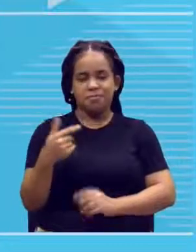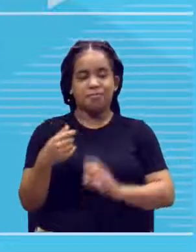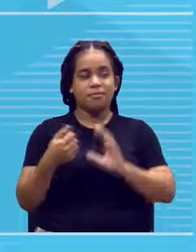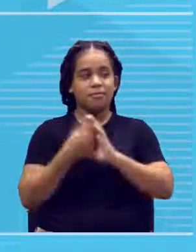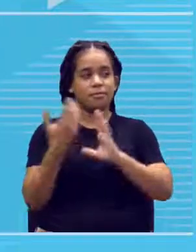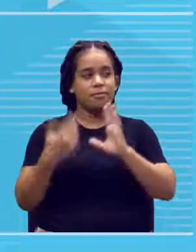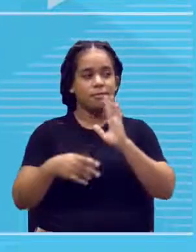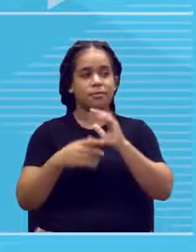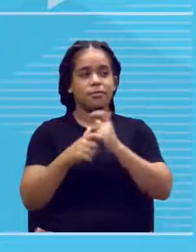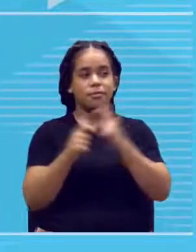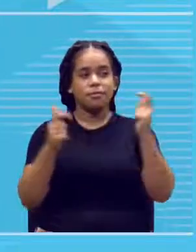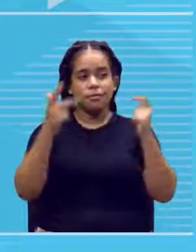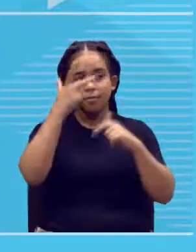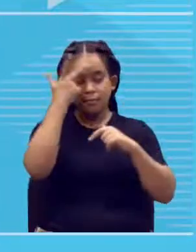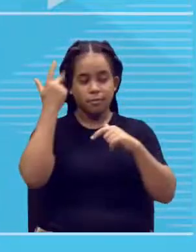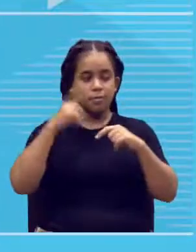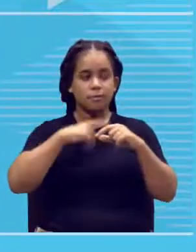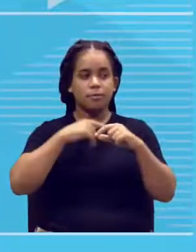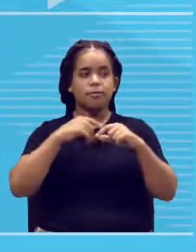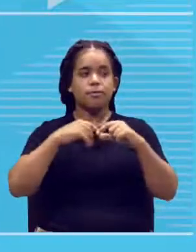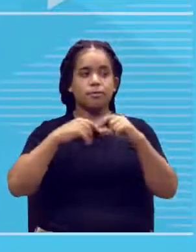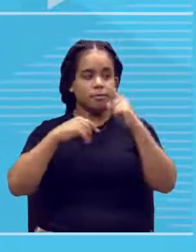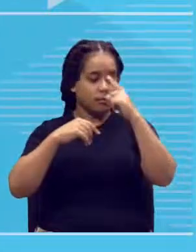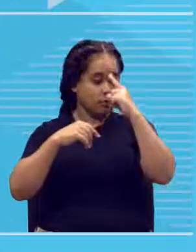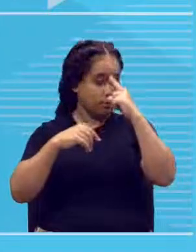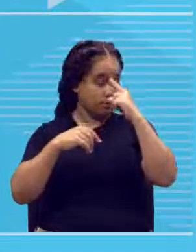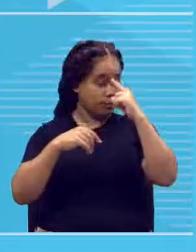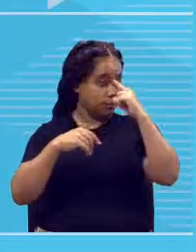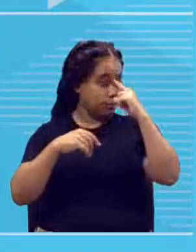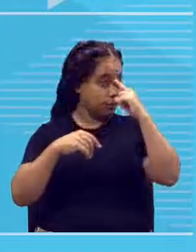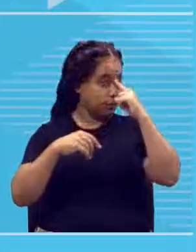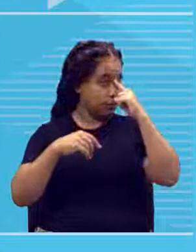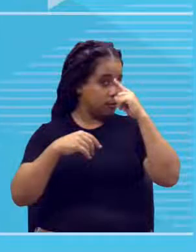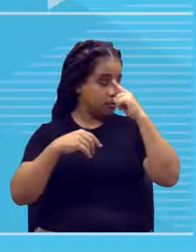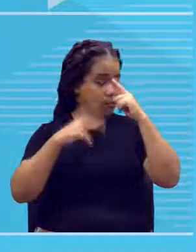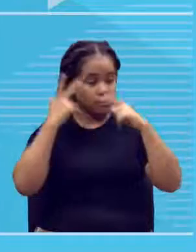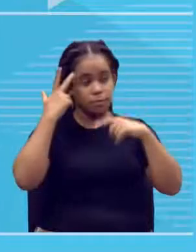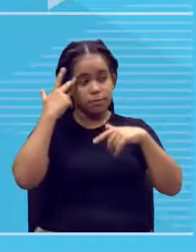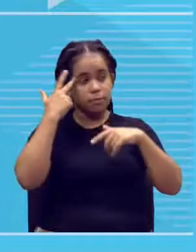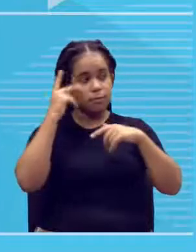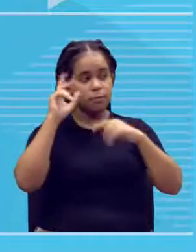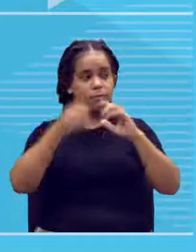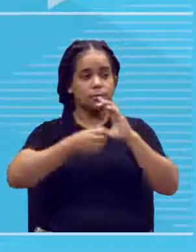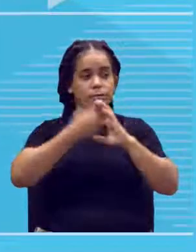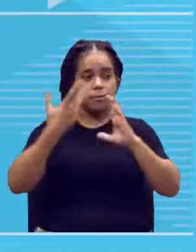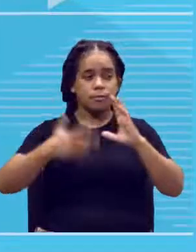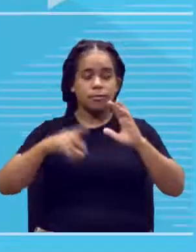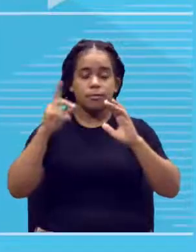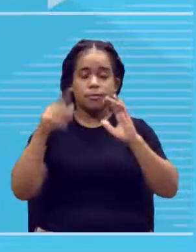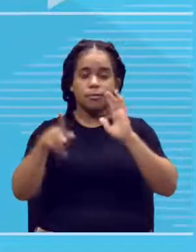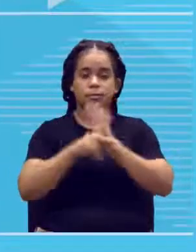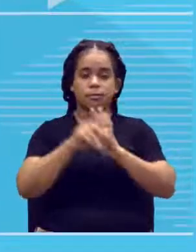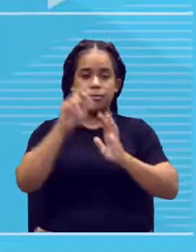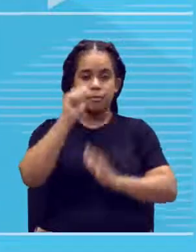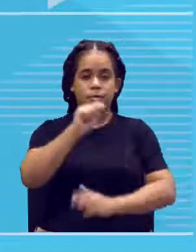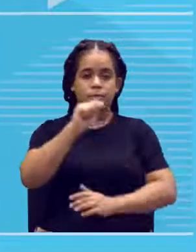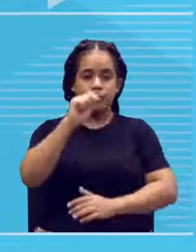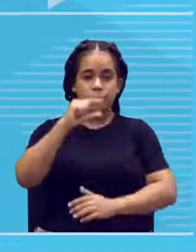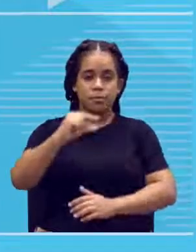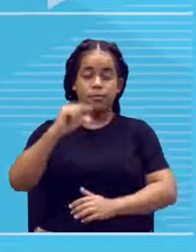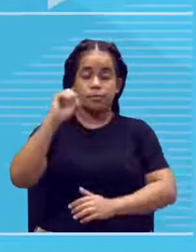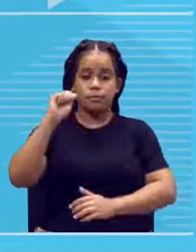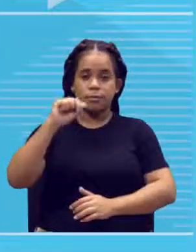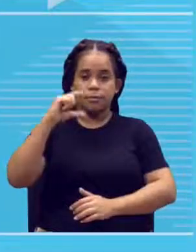Nariz reto. Tá? E é uma característica recessiva. Então, cuidado, nem sempre característica dominante vai ser